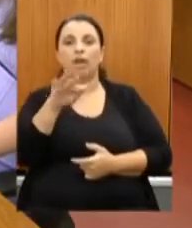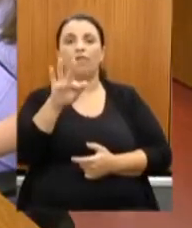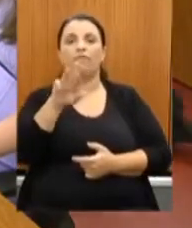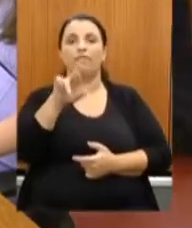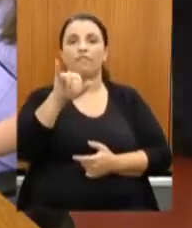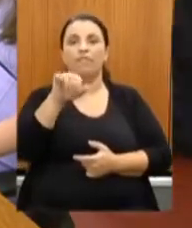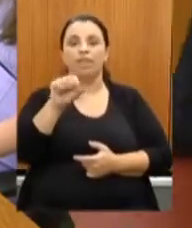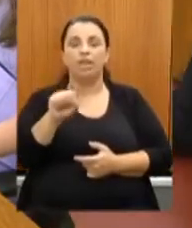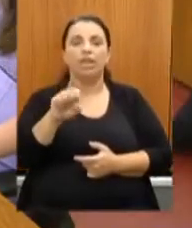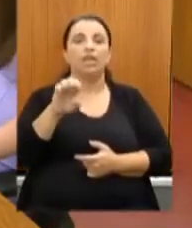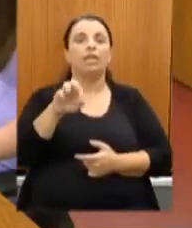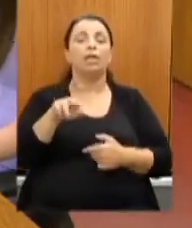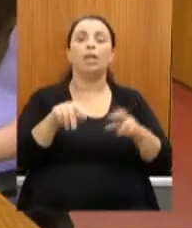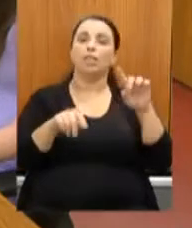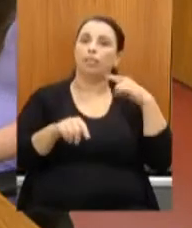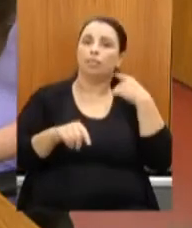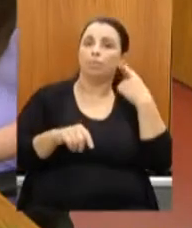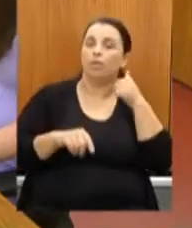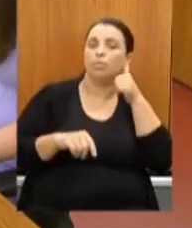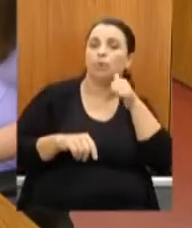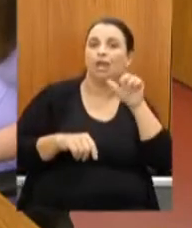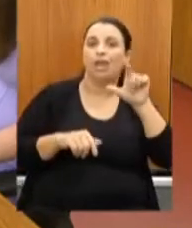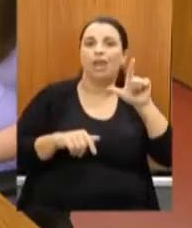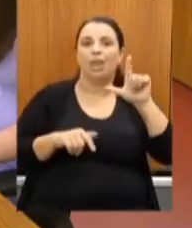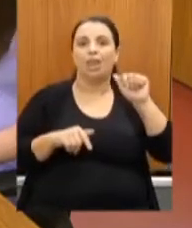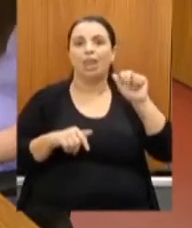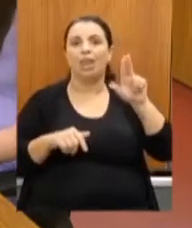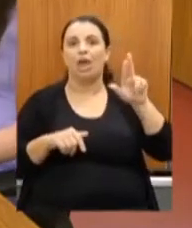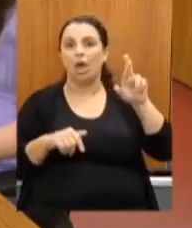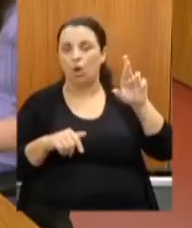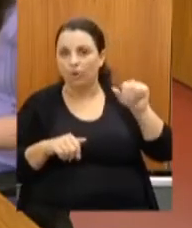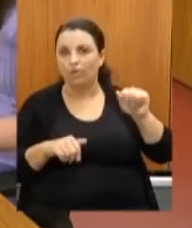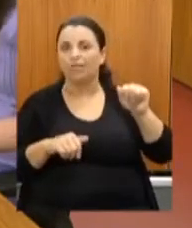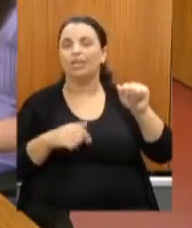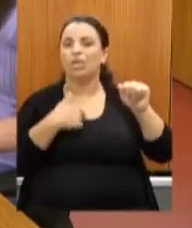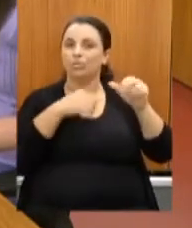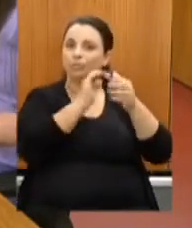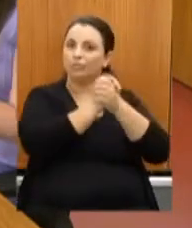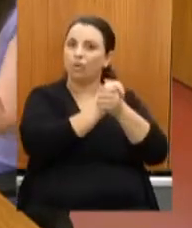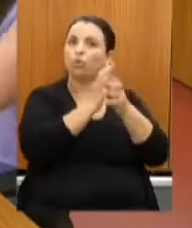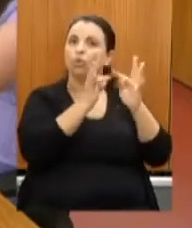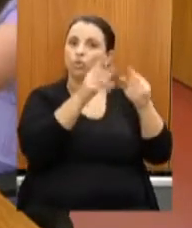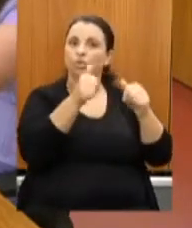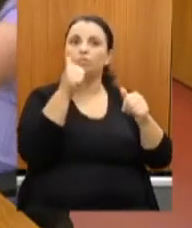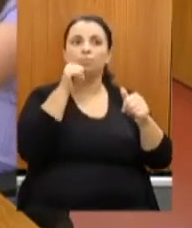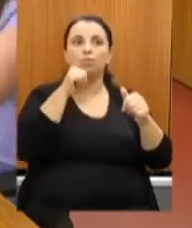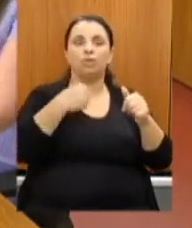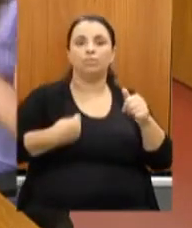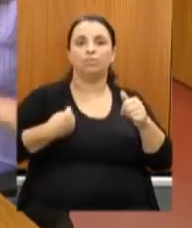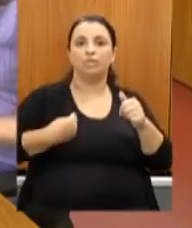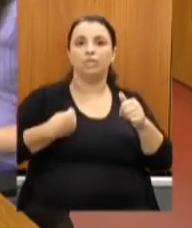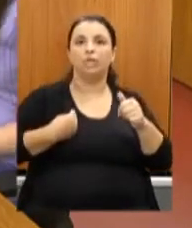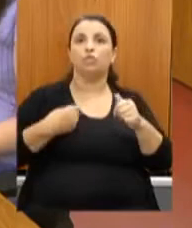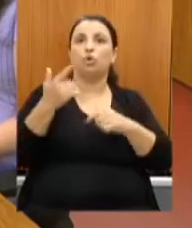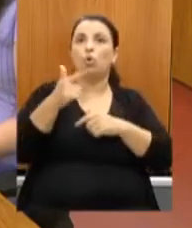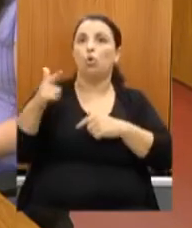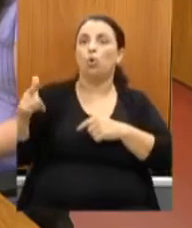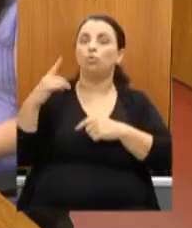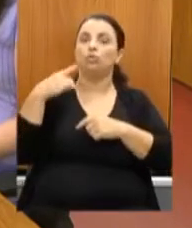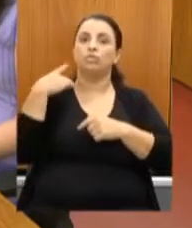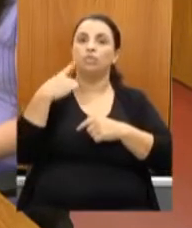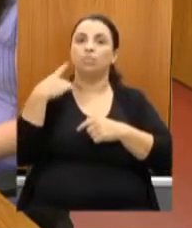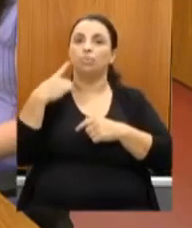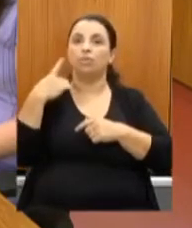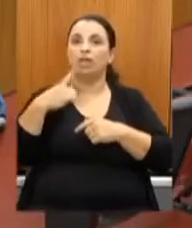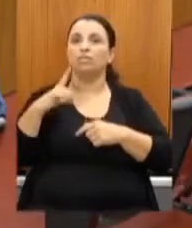deputada Laura Serrano, a quem eu saúdo todas as mulheres aqui presentes, os demais deputados e deputadas que estão